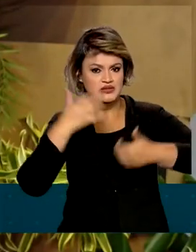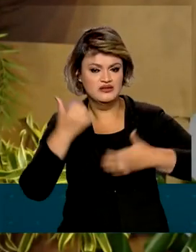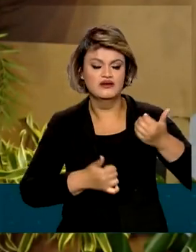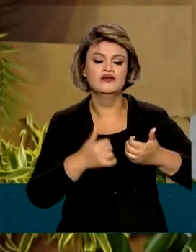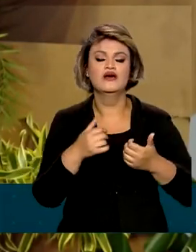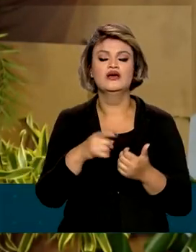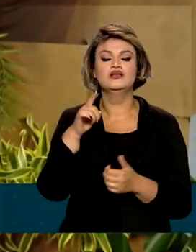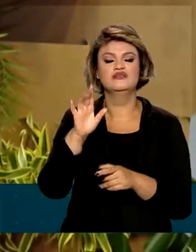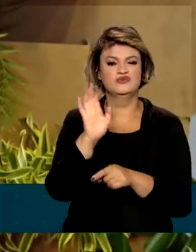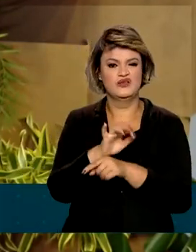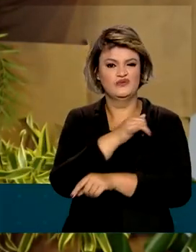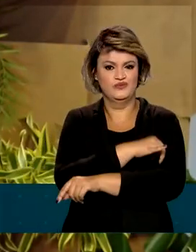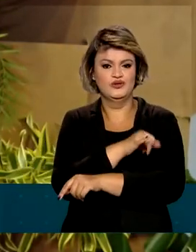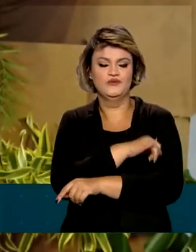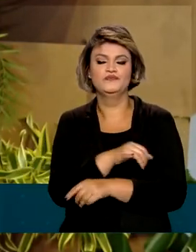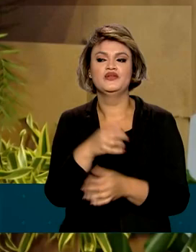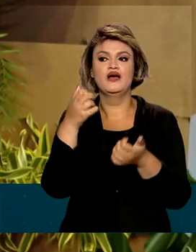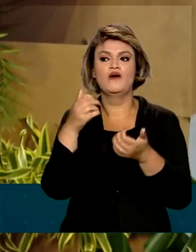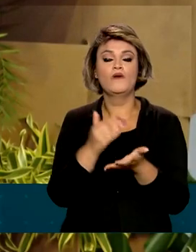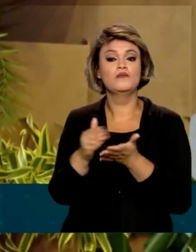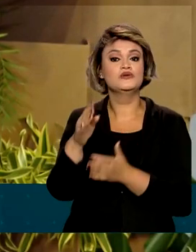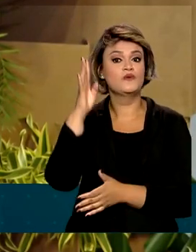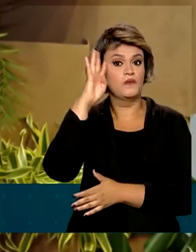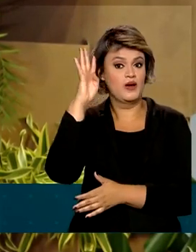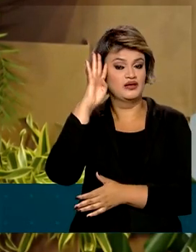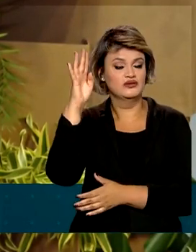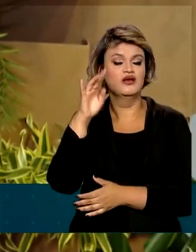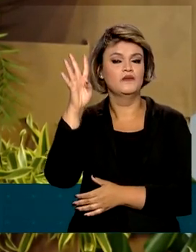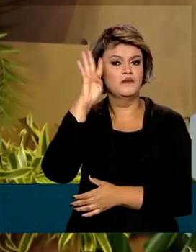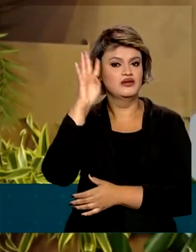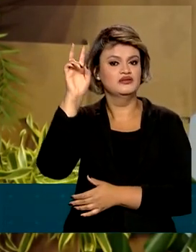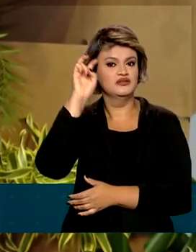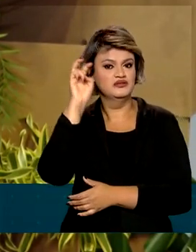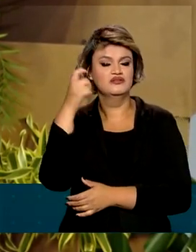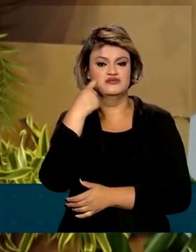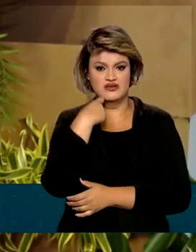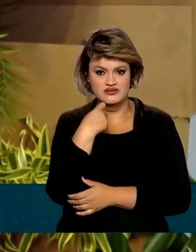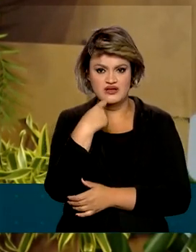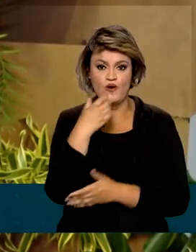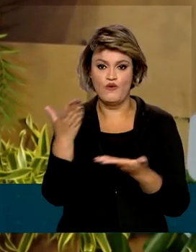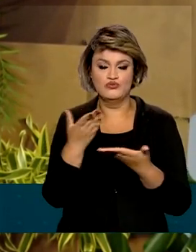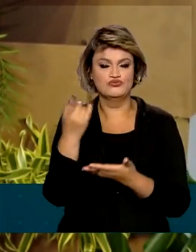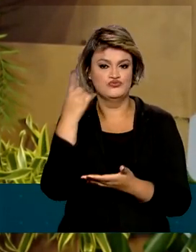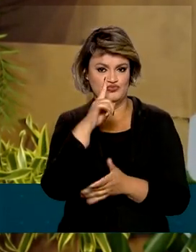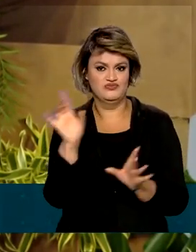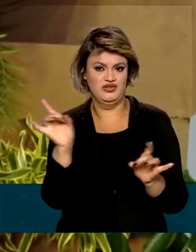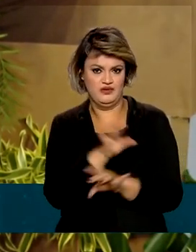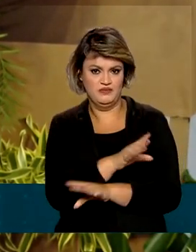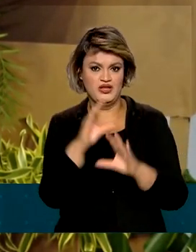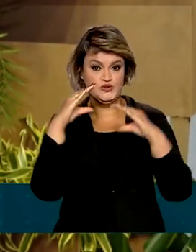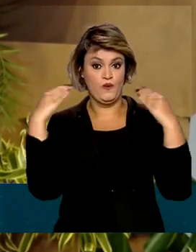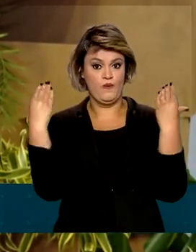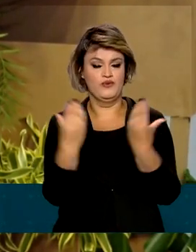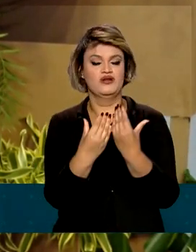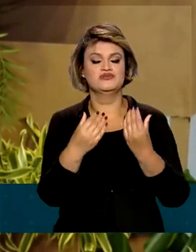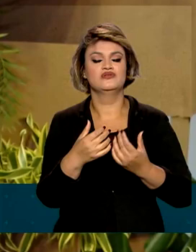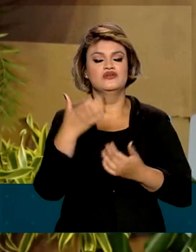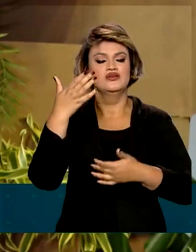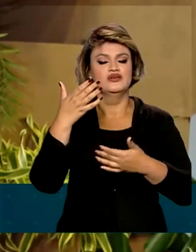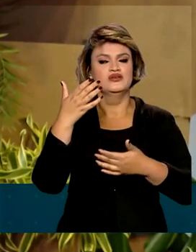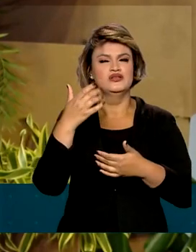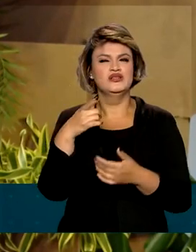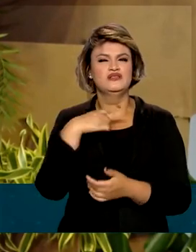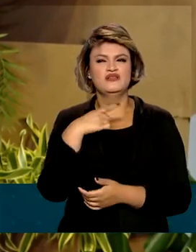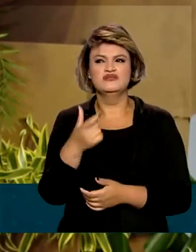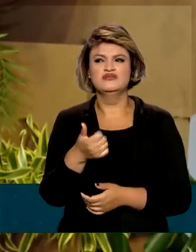acontece no Rio de Janeiro. Começou na quarta-feira, acontece quarta, quinta e sexta-feira, hoje é o último dia desse Congresso, que tem mais de